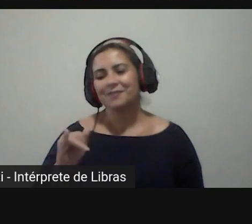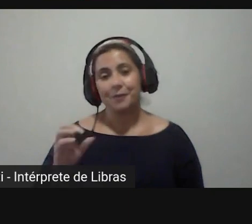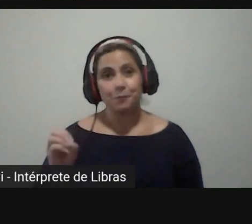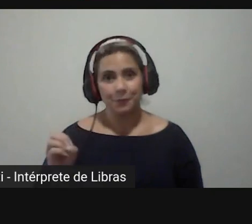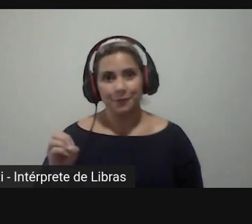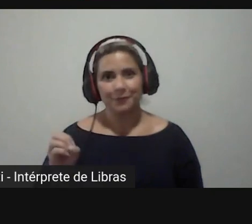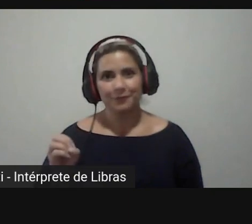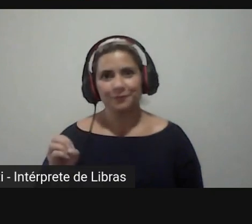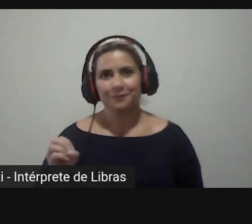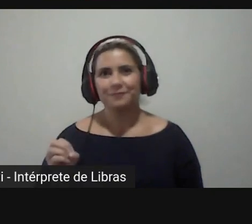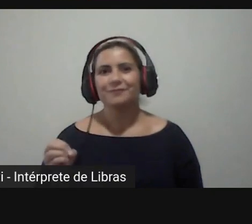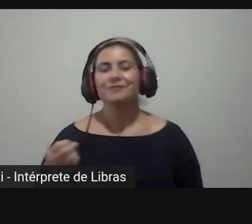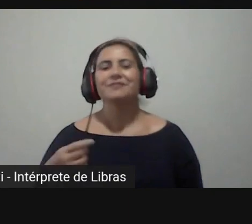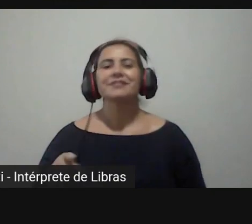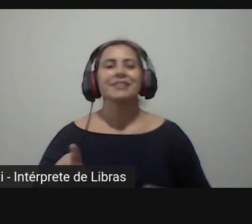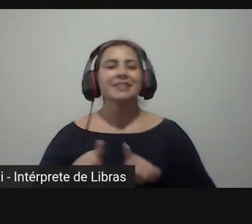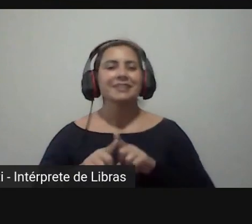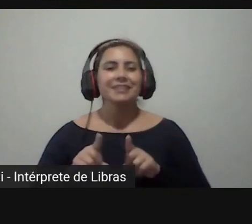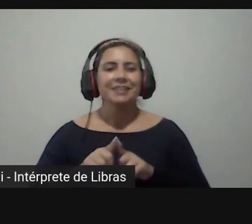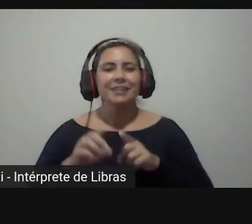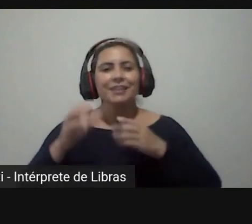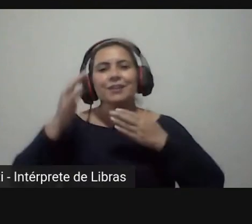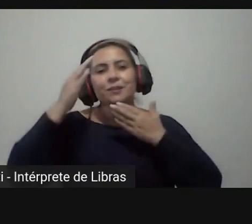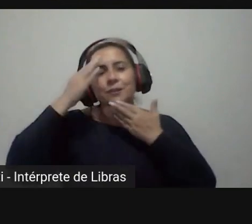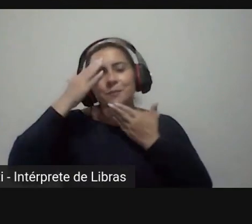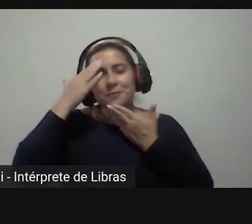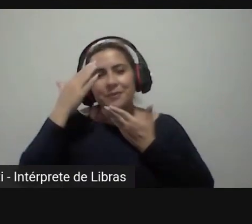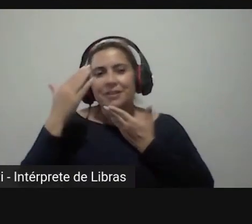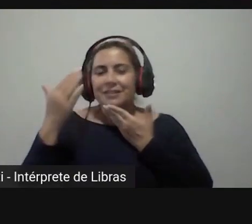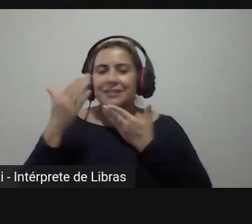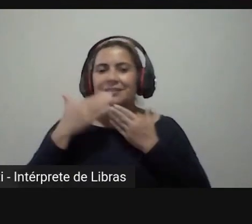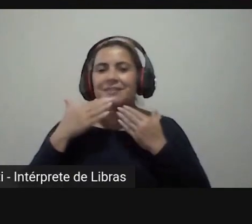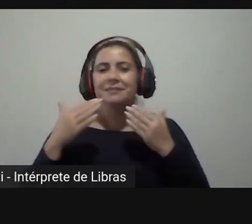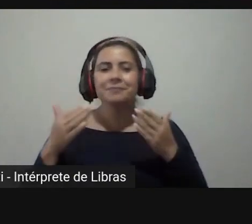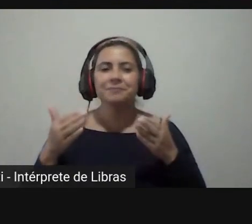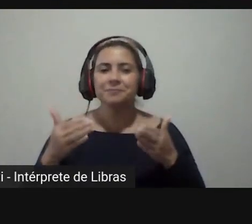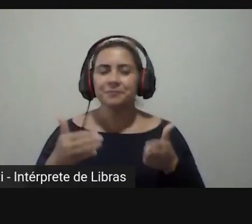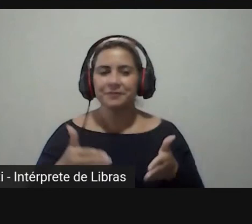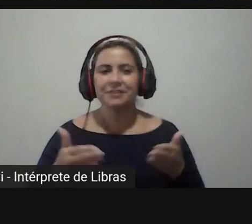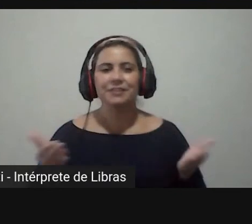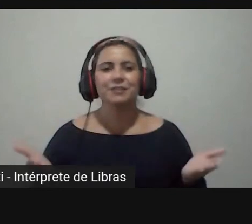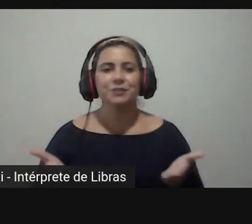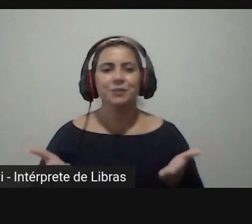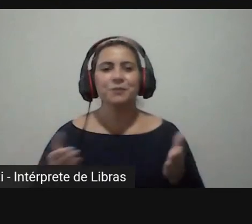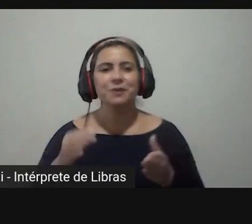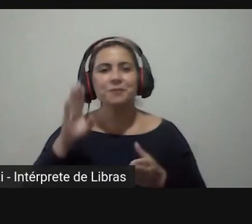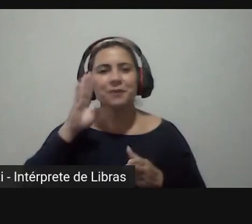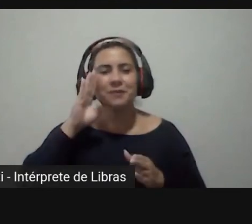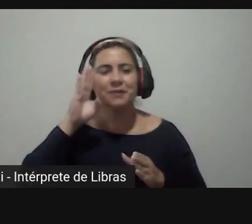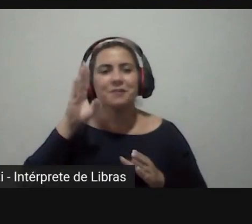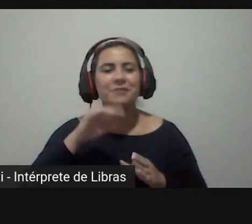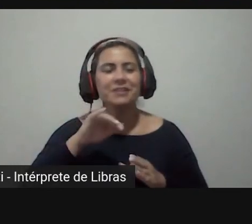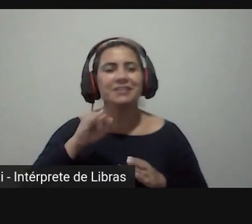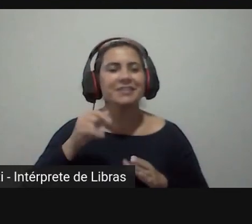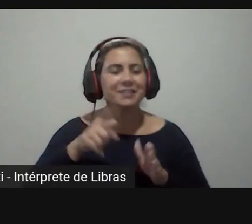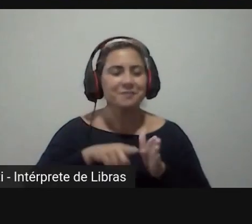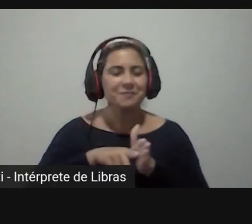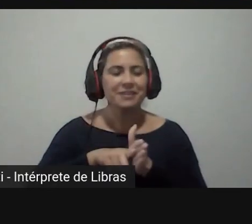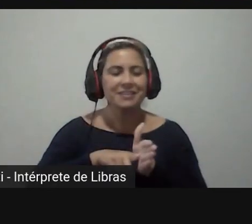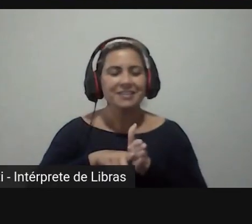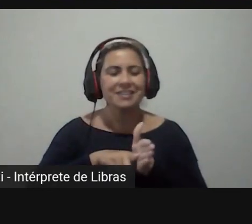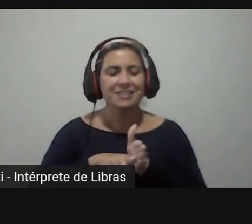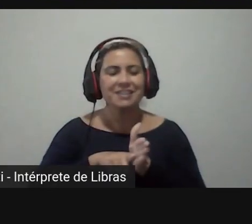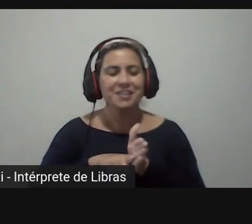quero também agradecer participar de um evento como esse especialmente da jornada de pesquisa da Câmara